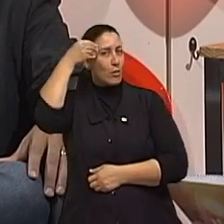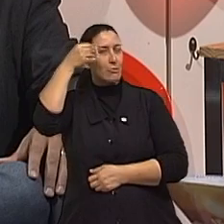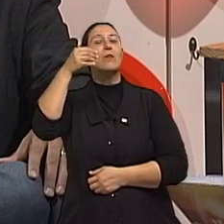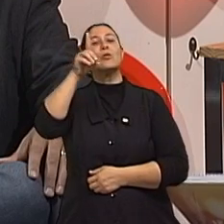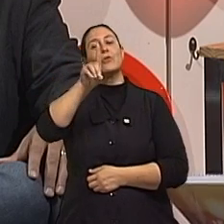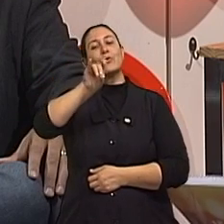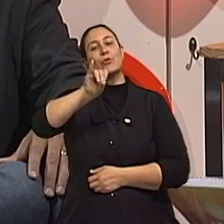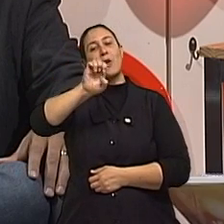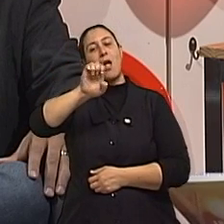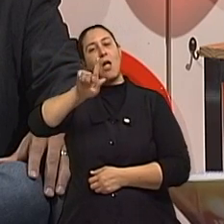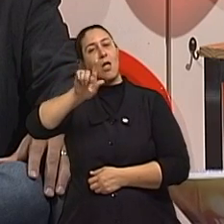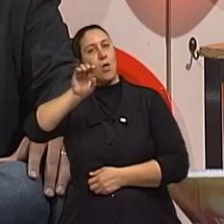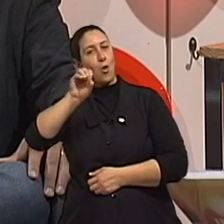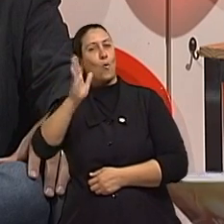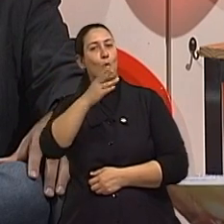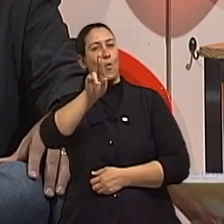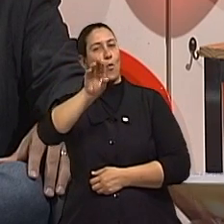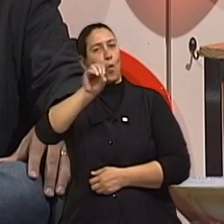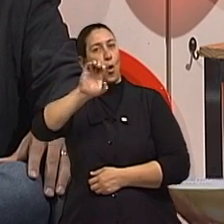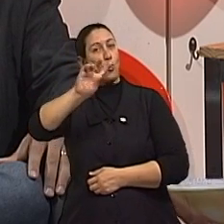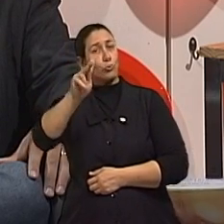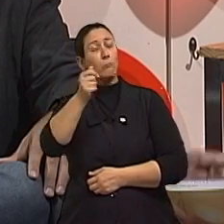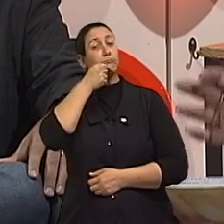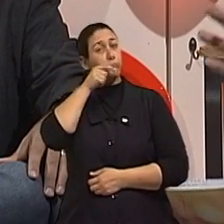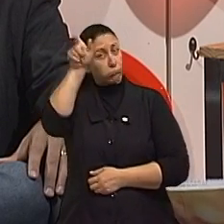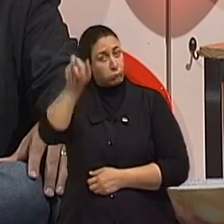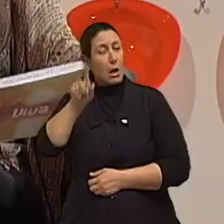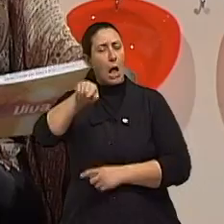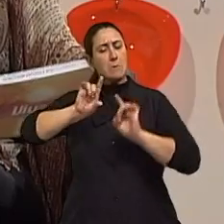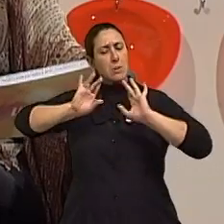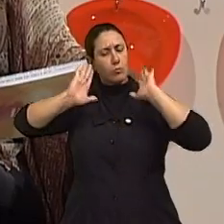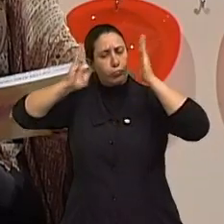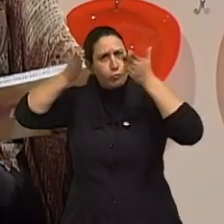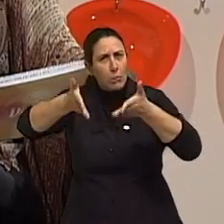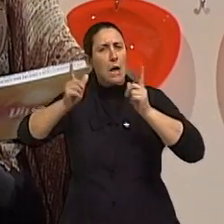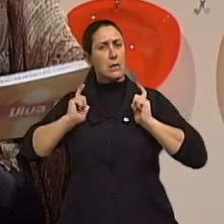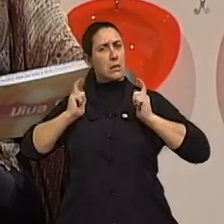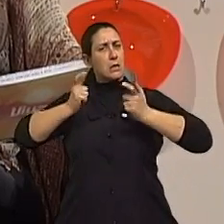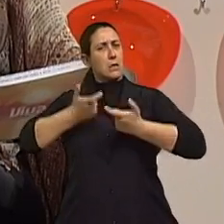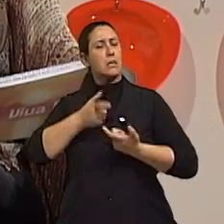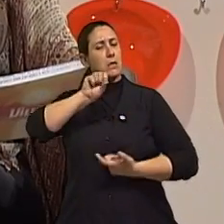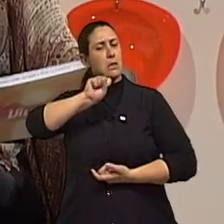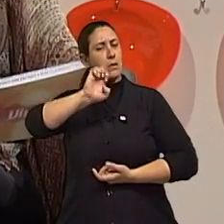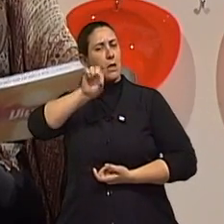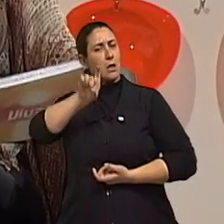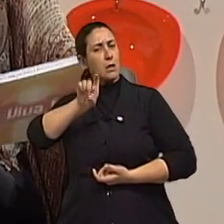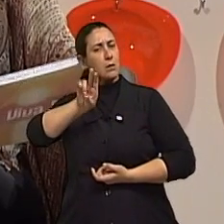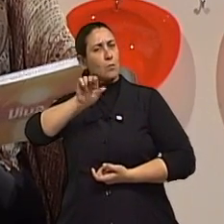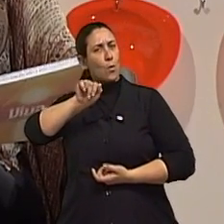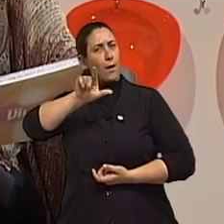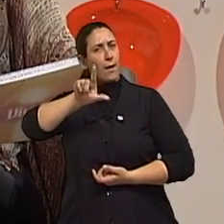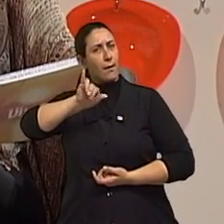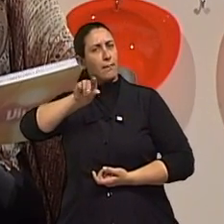Boas da Rocha. Ele é especialista em sexualidade humana, também é terapeuta sexual e vice-presidente